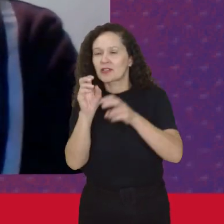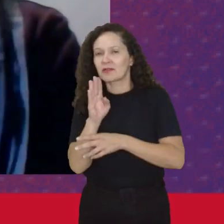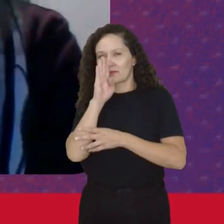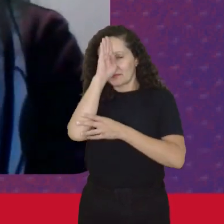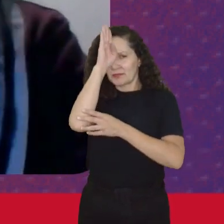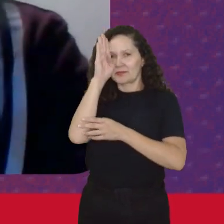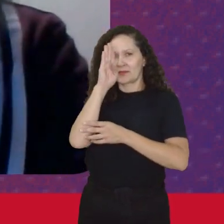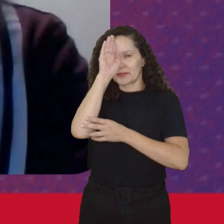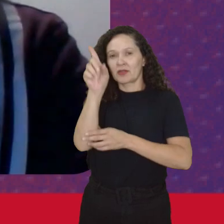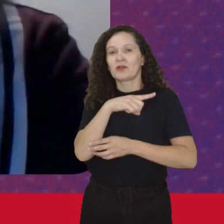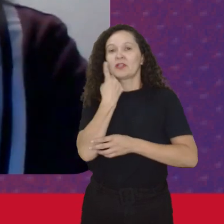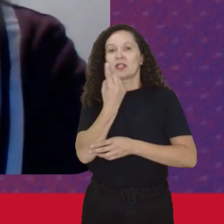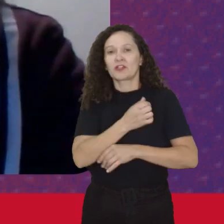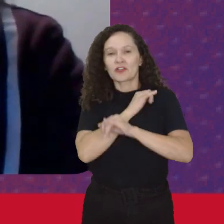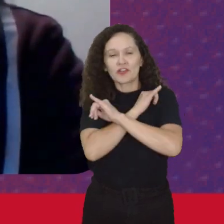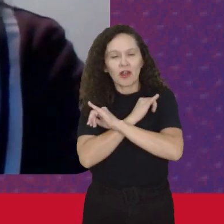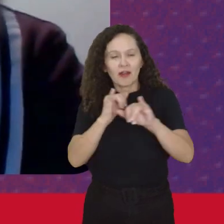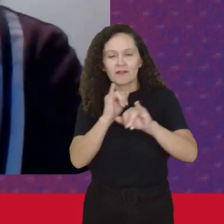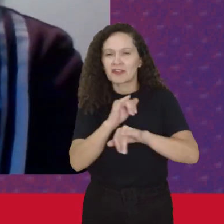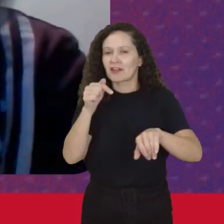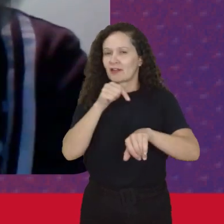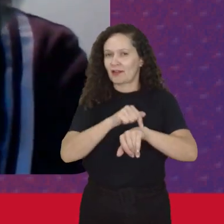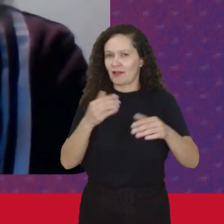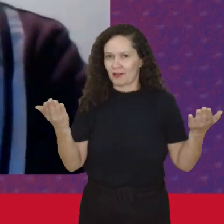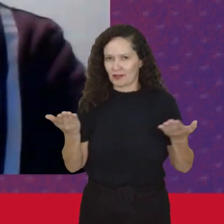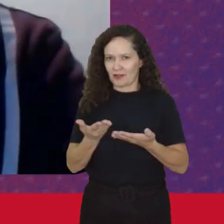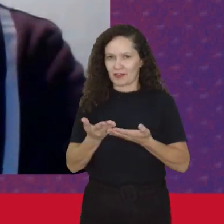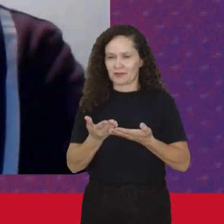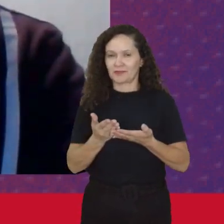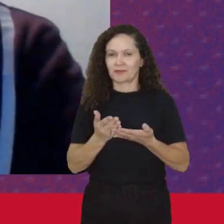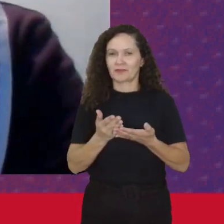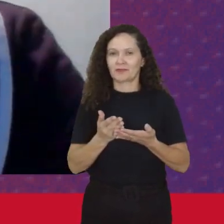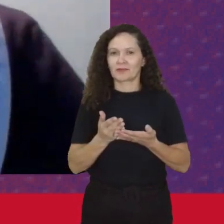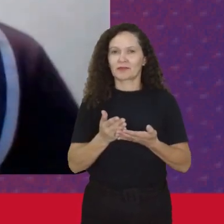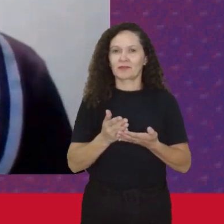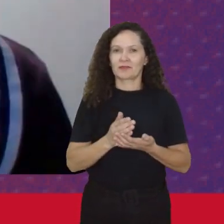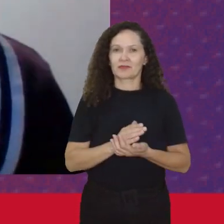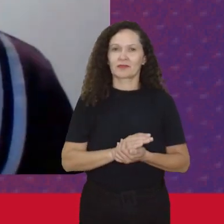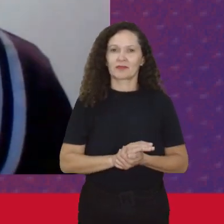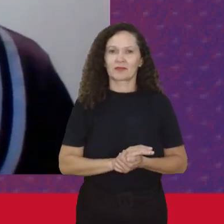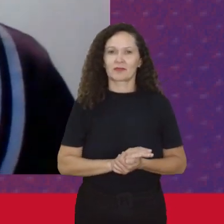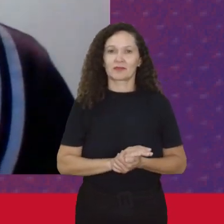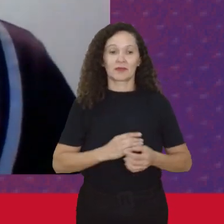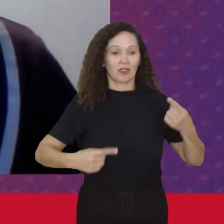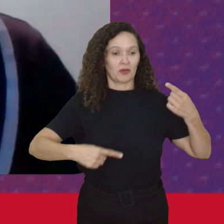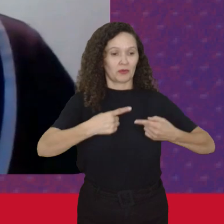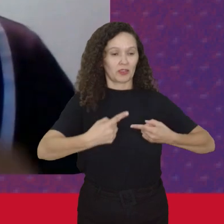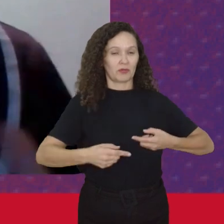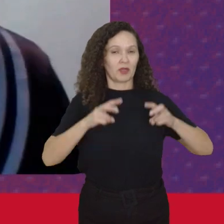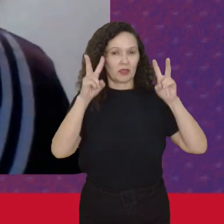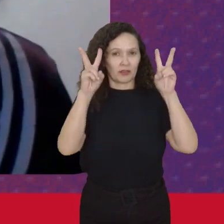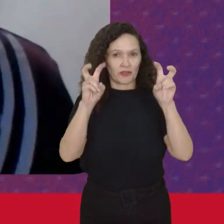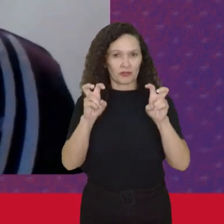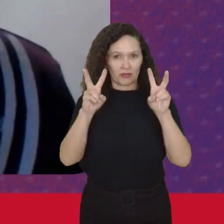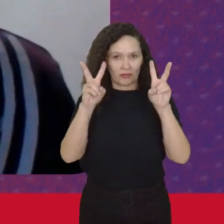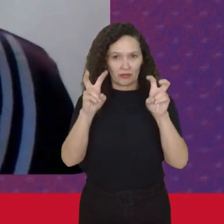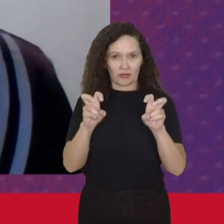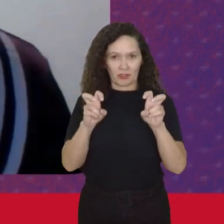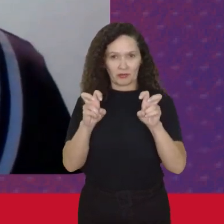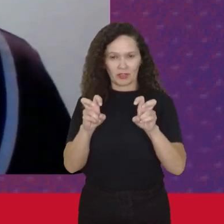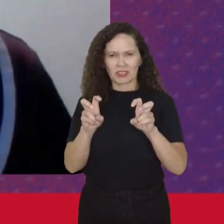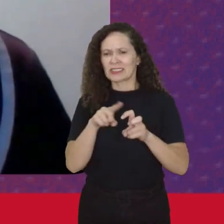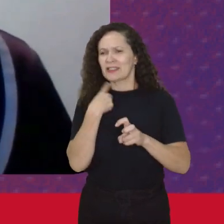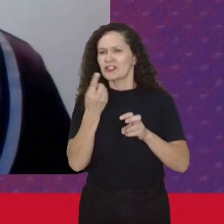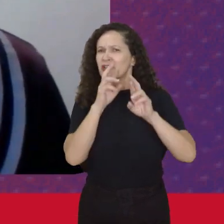Que a gente Tem que dizer Desse momento Que é justamente Um debate Em que pese Todas as nossas